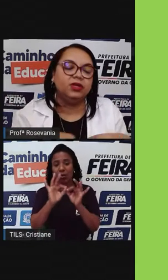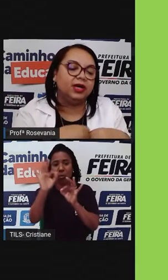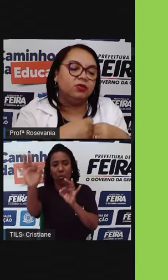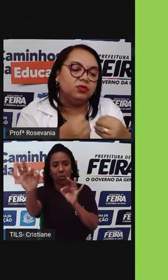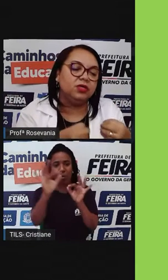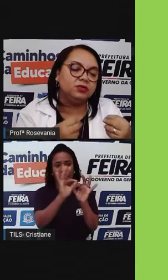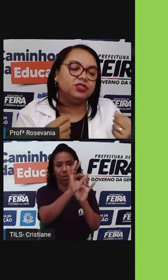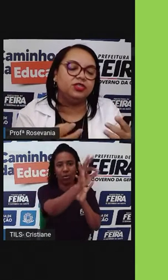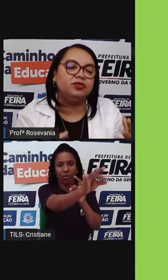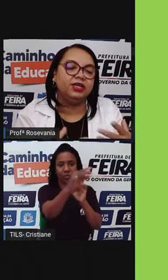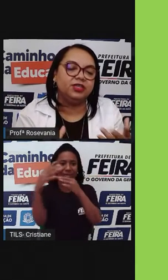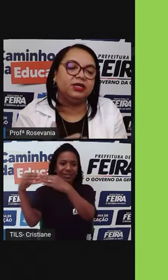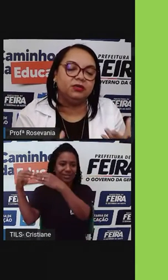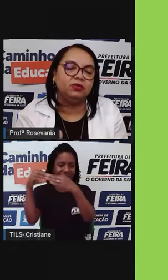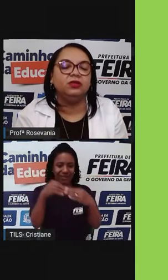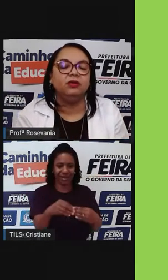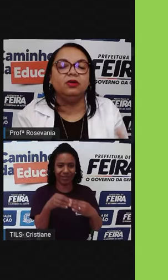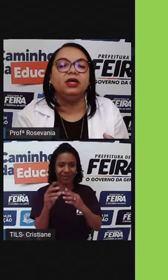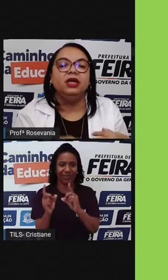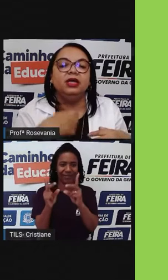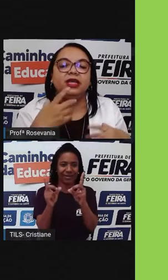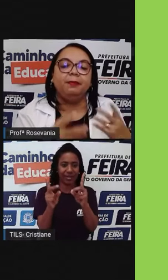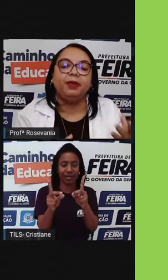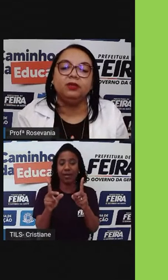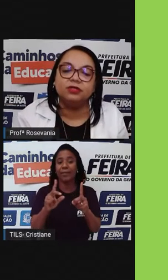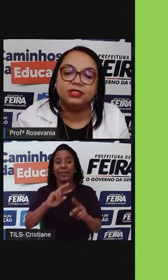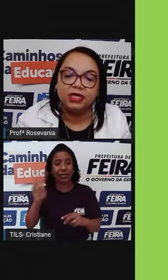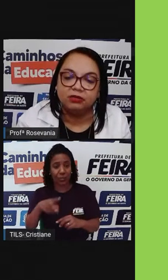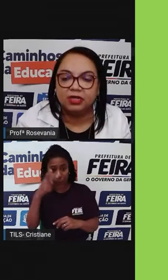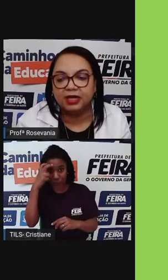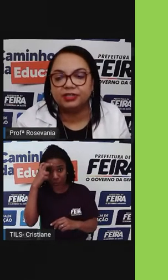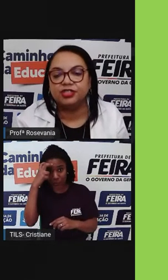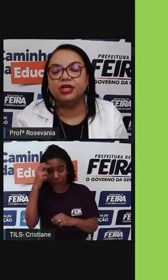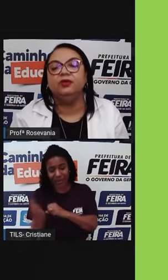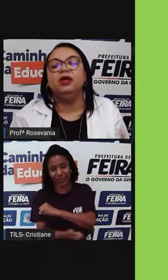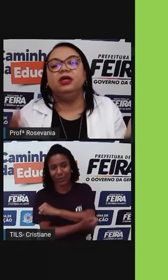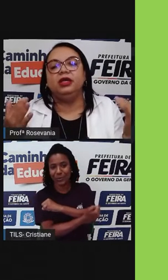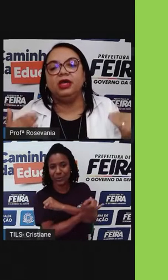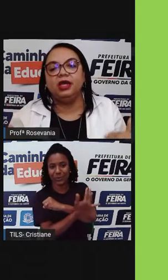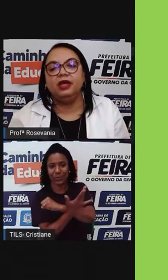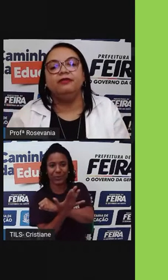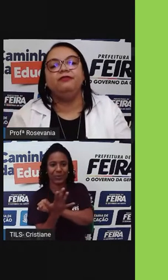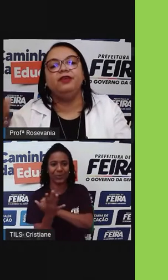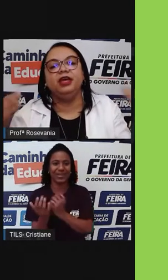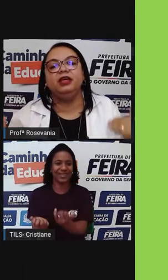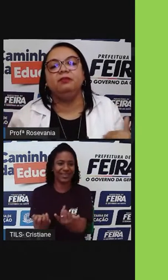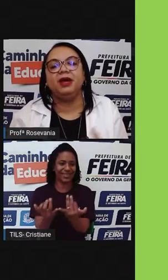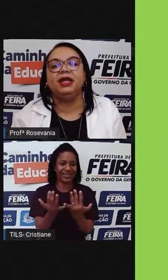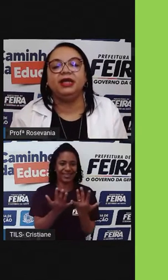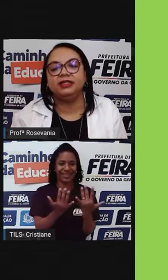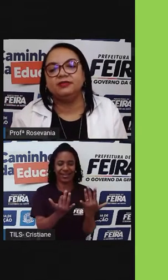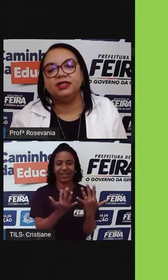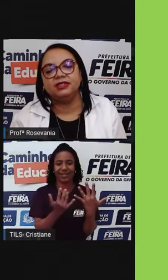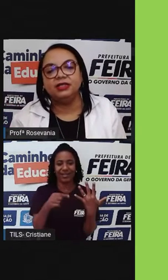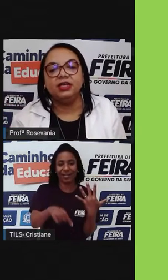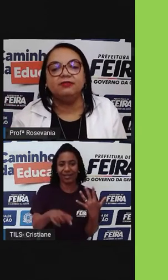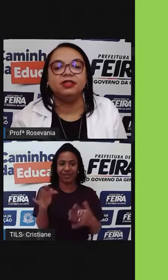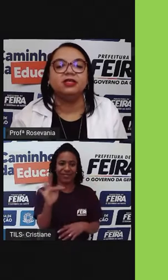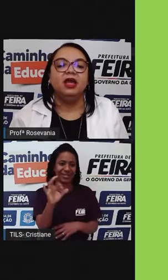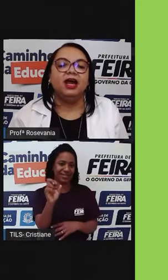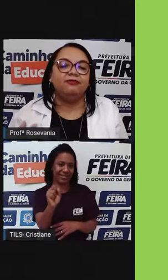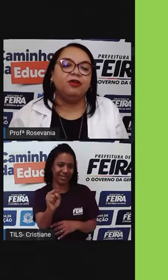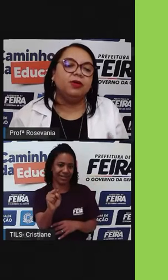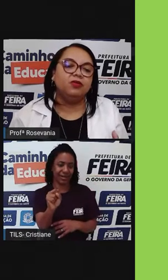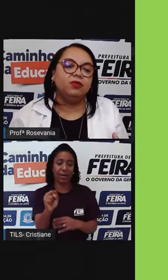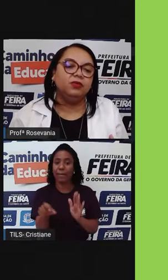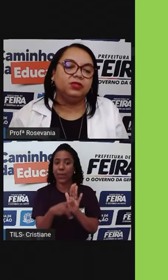cultura, a cultura no sentido não é de agricultura agora, que é produzido na região que vem parar nas feiras livres.